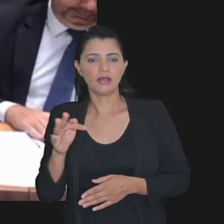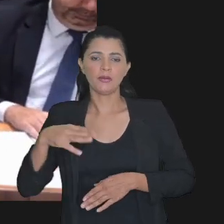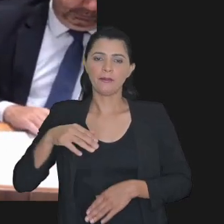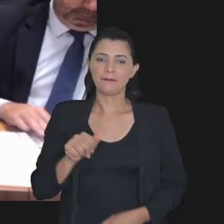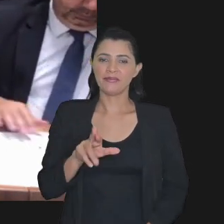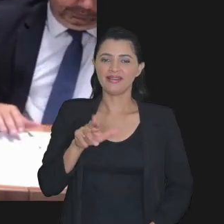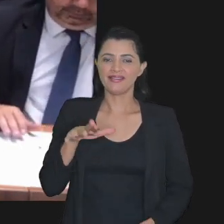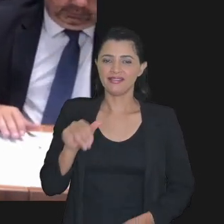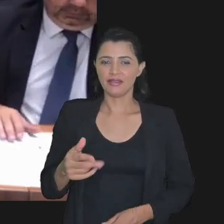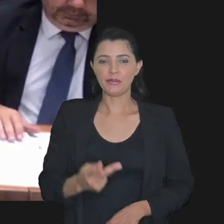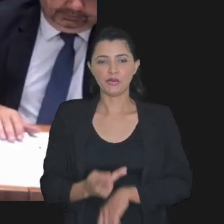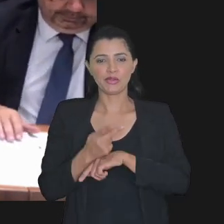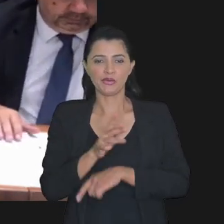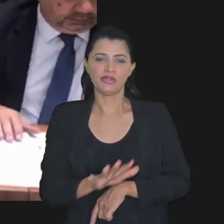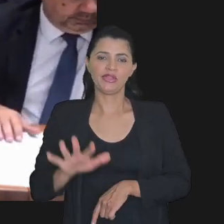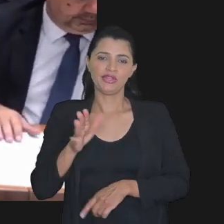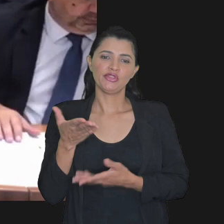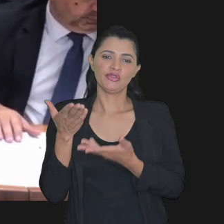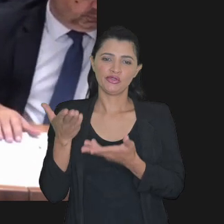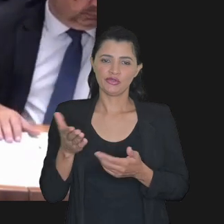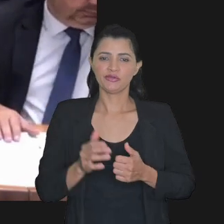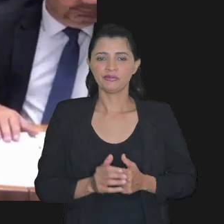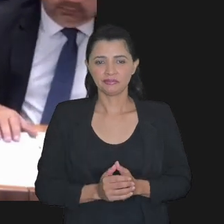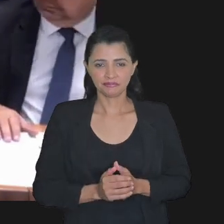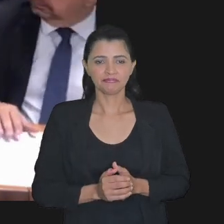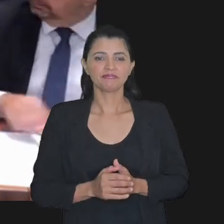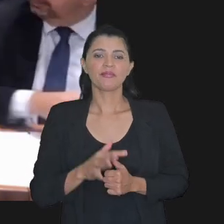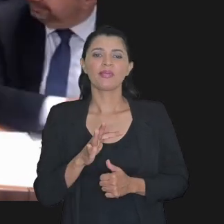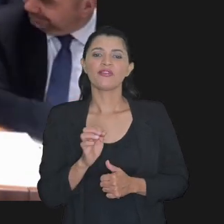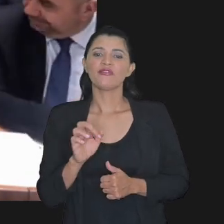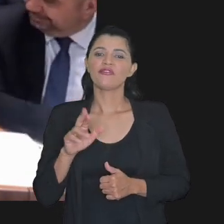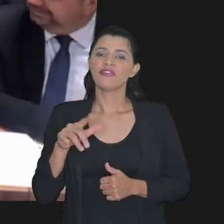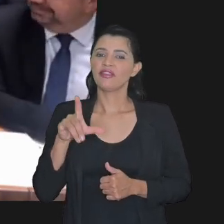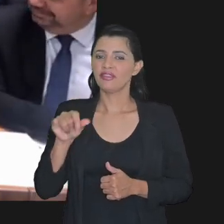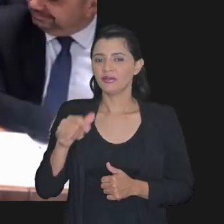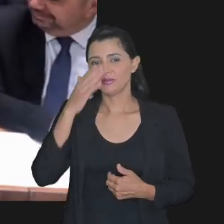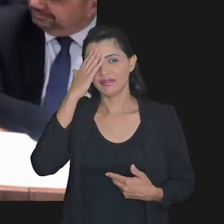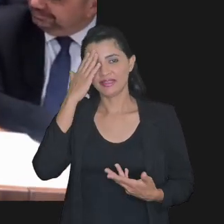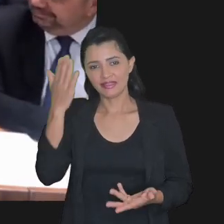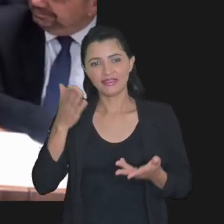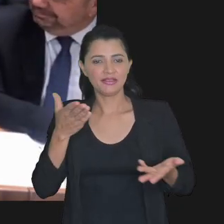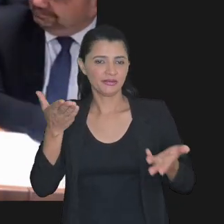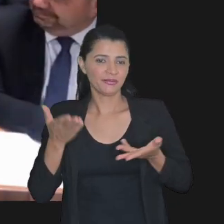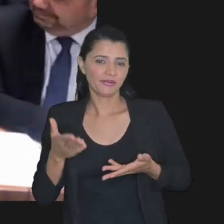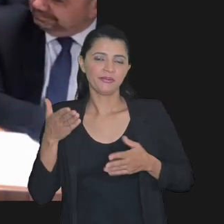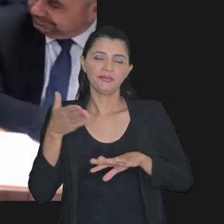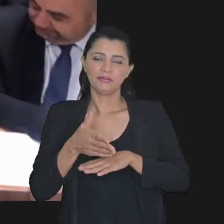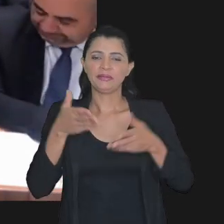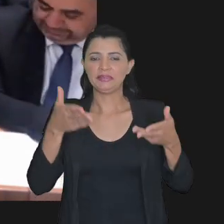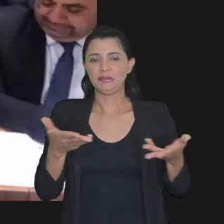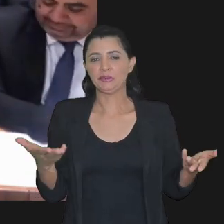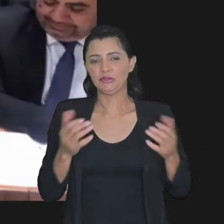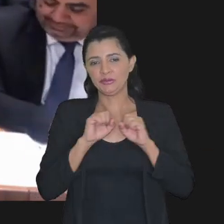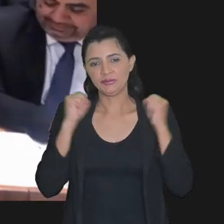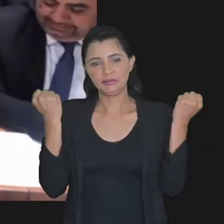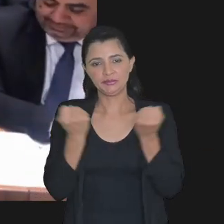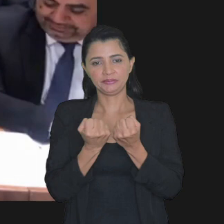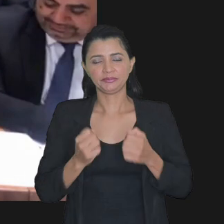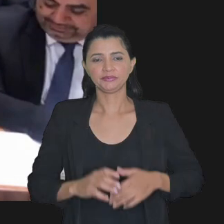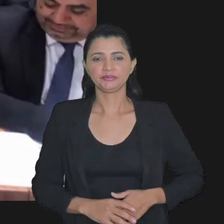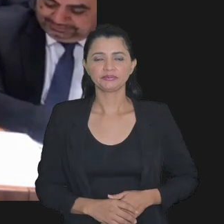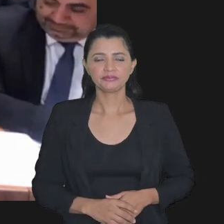a doutora Mariana, nossa procuradora regional, e o doutor Fernanda, que agradeço por convidar a PFN para participar desse seminário.